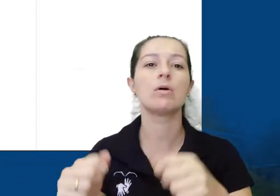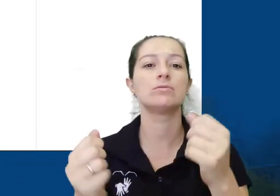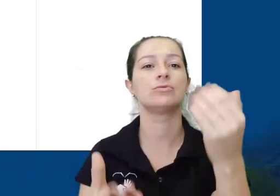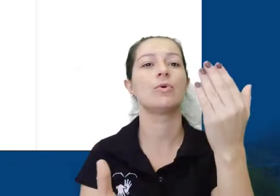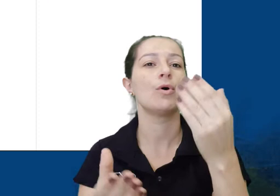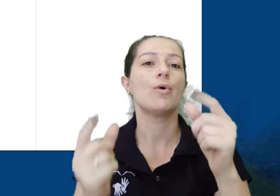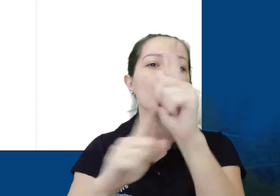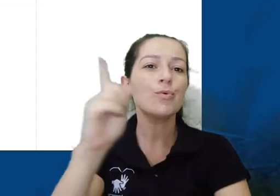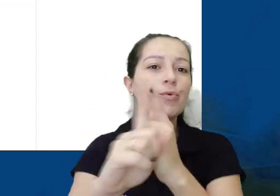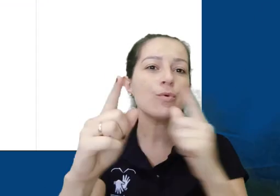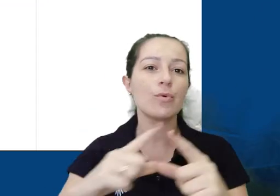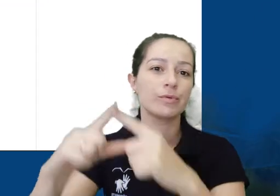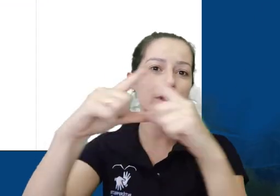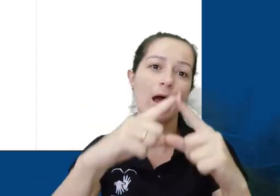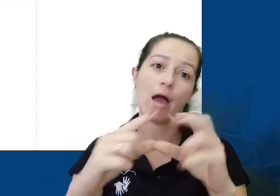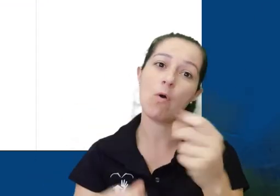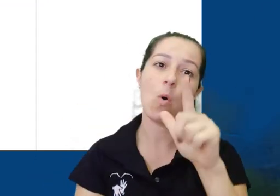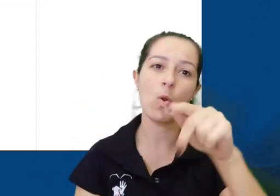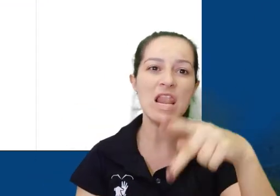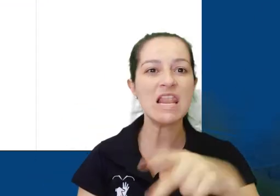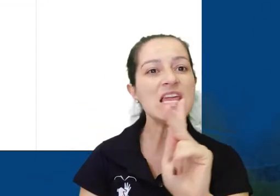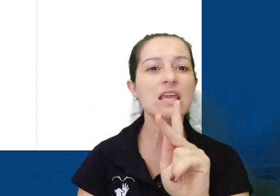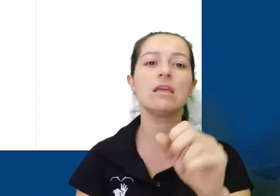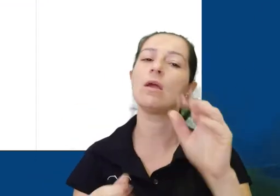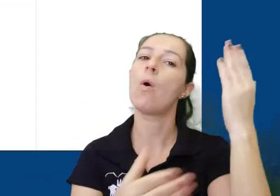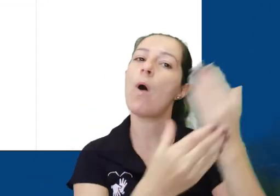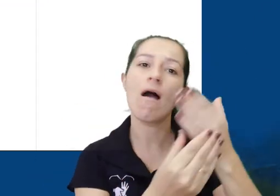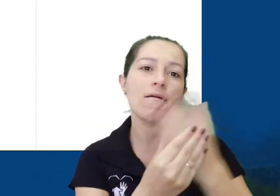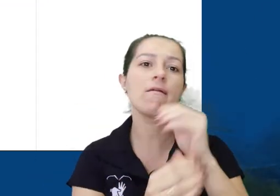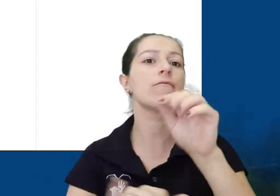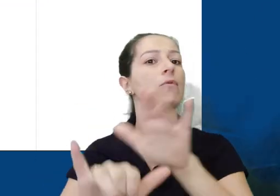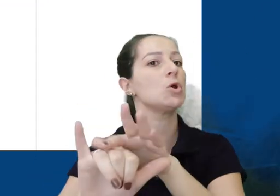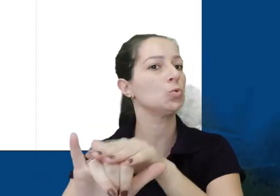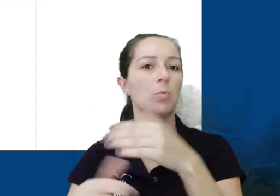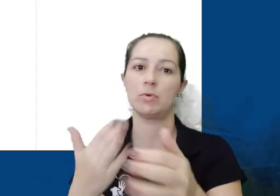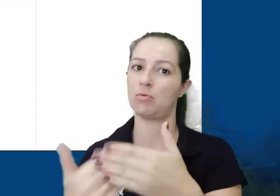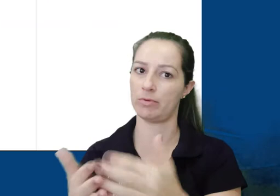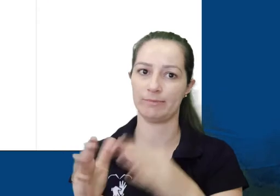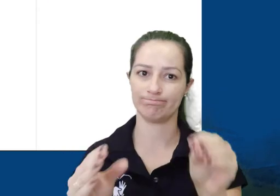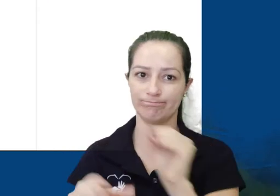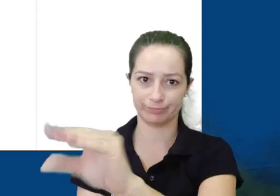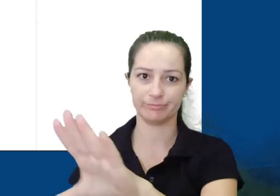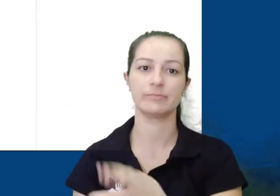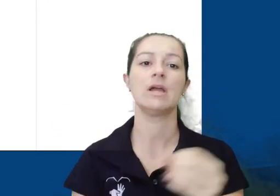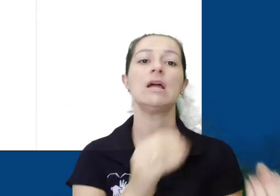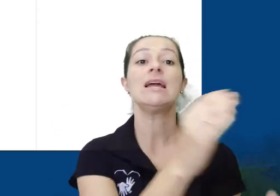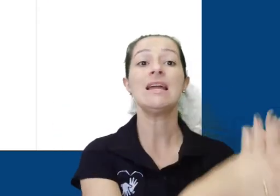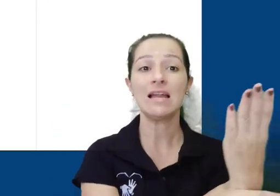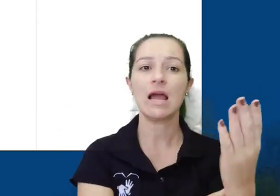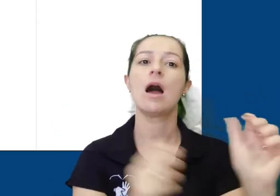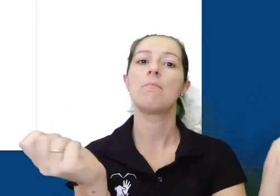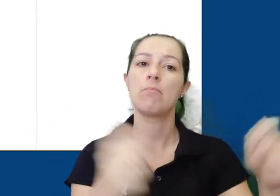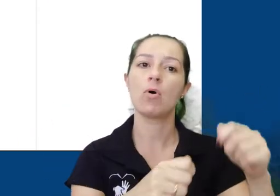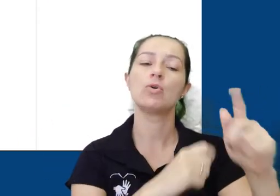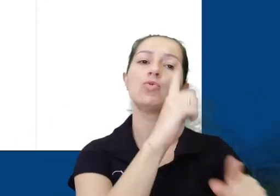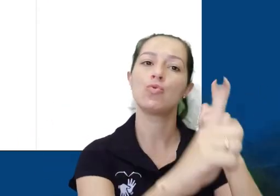seu Google Drive, pode adicionar um link, um arquivo do seu computador ou um vídeo do YouTube. Em criar você pode criar documentos